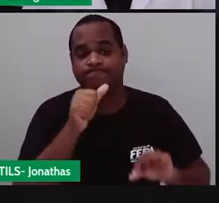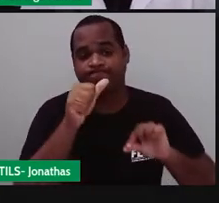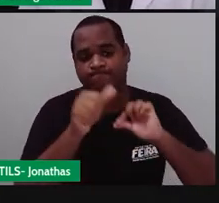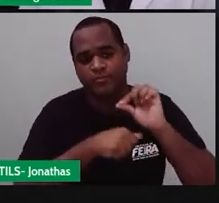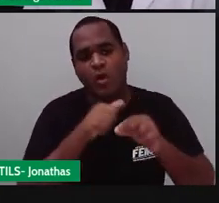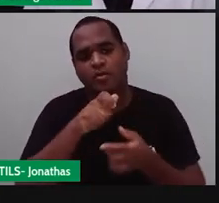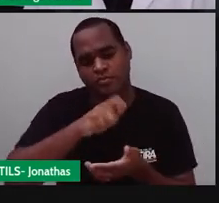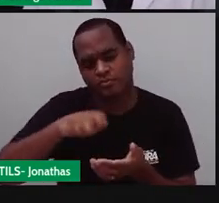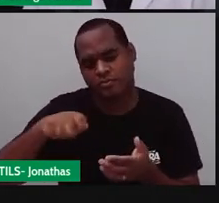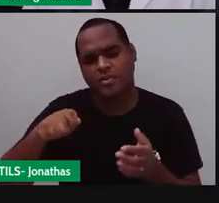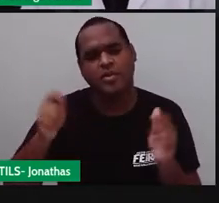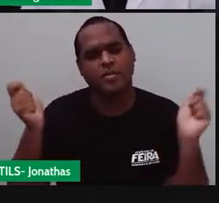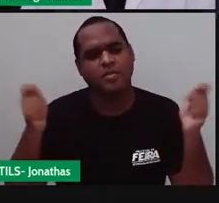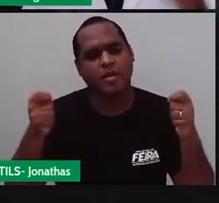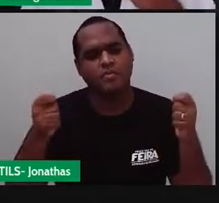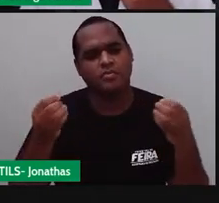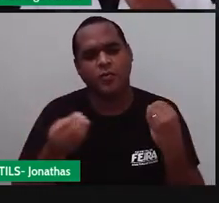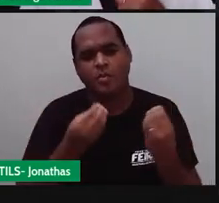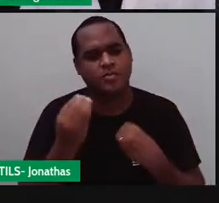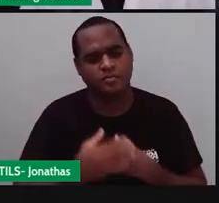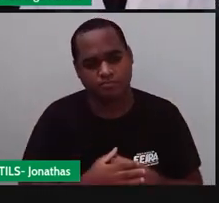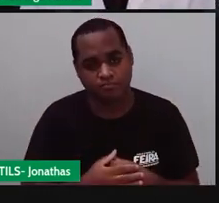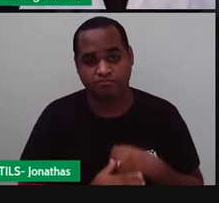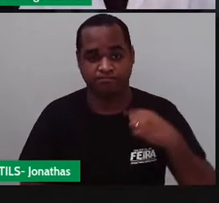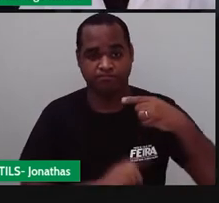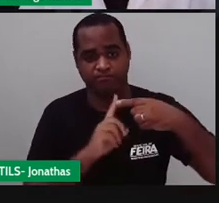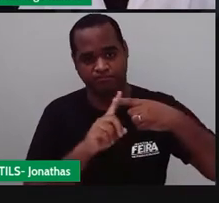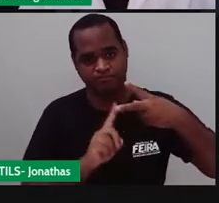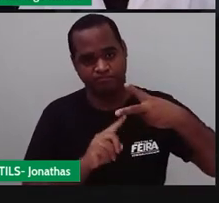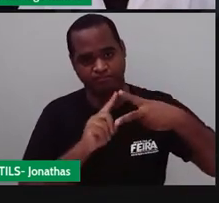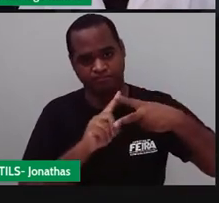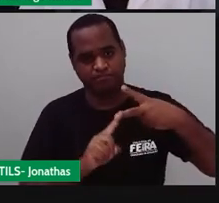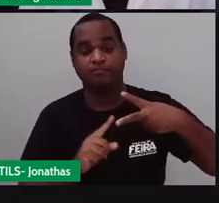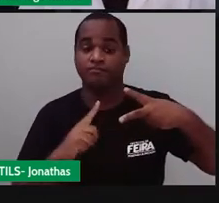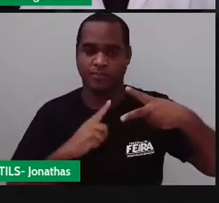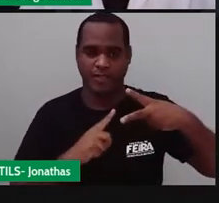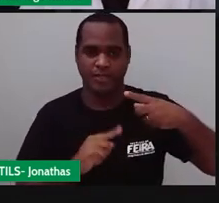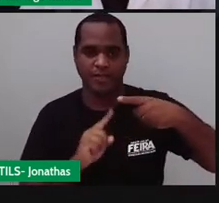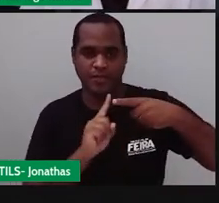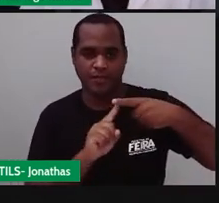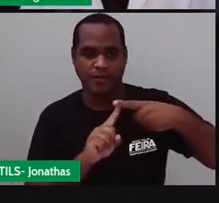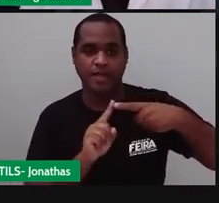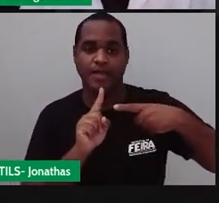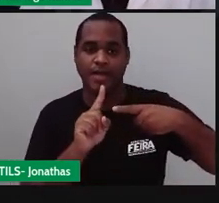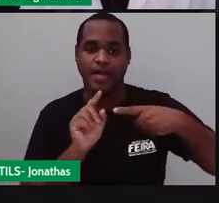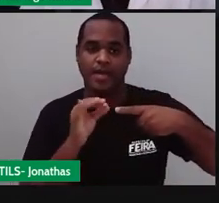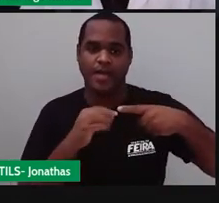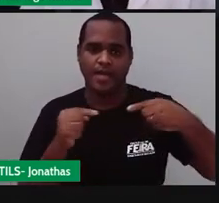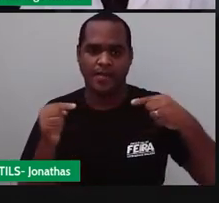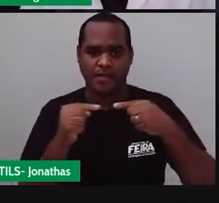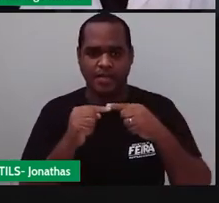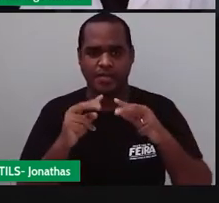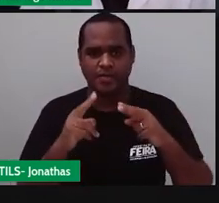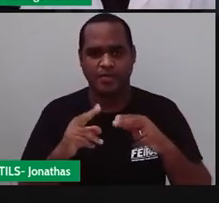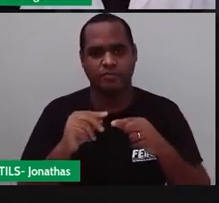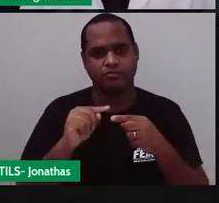escritos, tá? Duas formas. Um na forma decimal